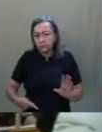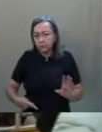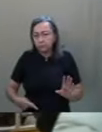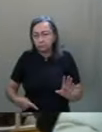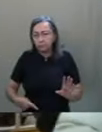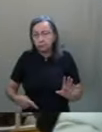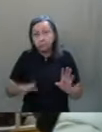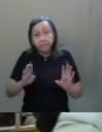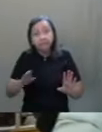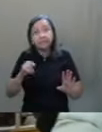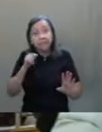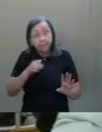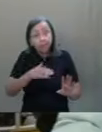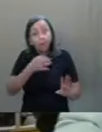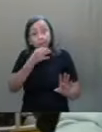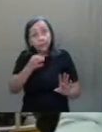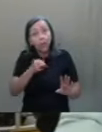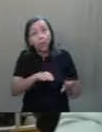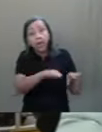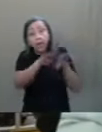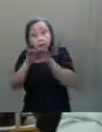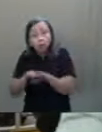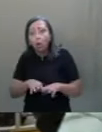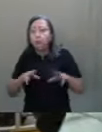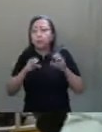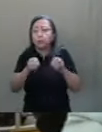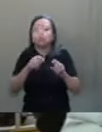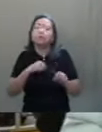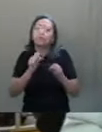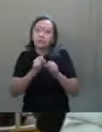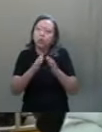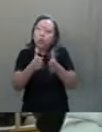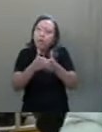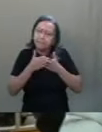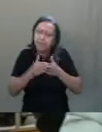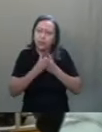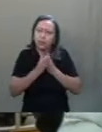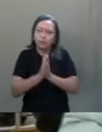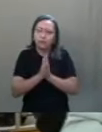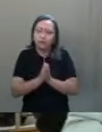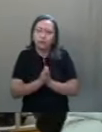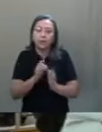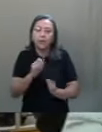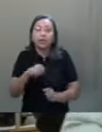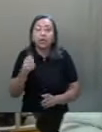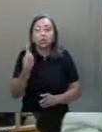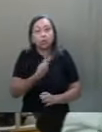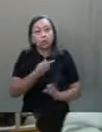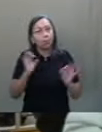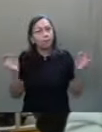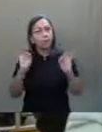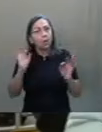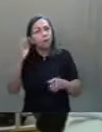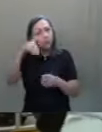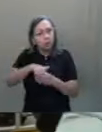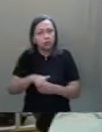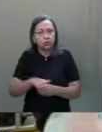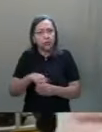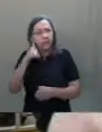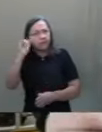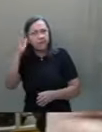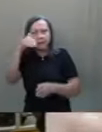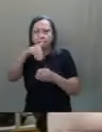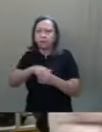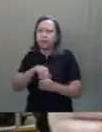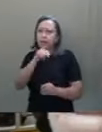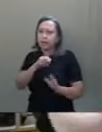pagar todos. Eu estou fazendo um apelo para que a gente não vote essa